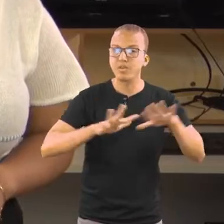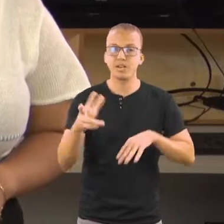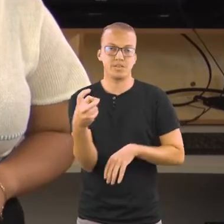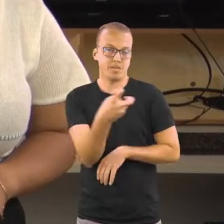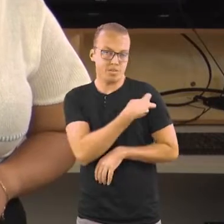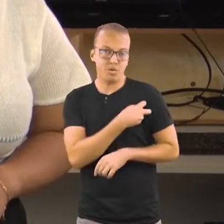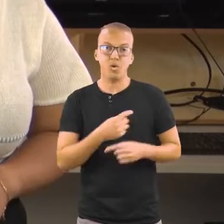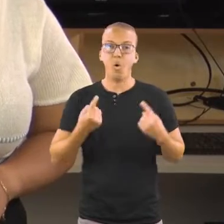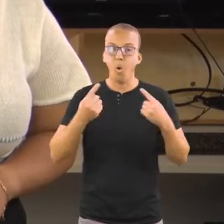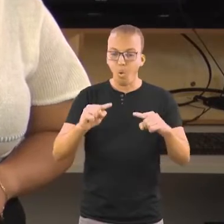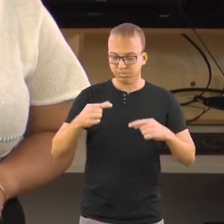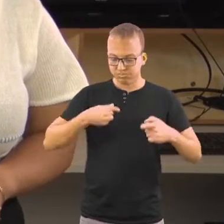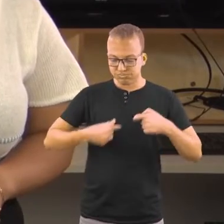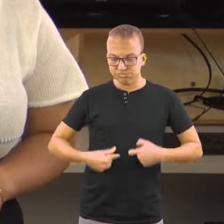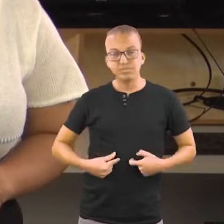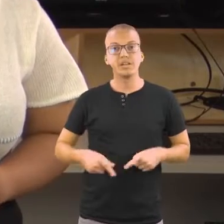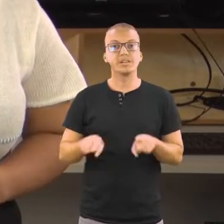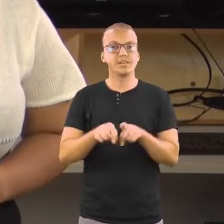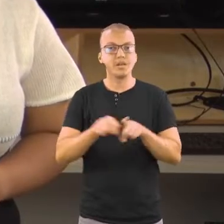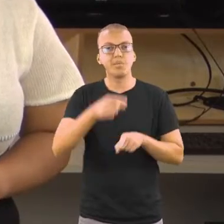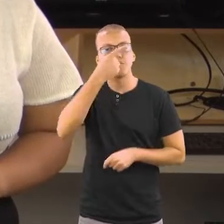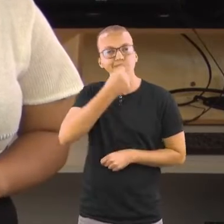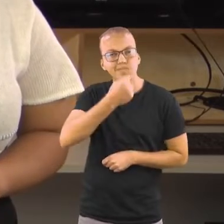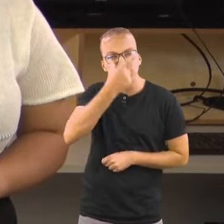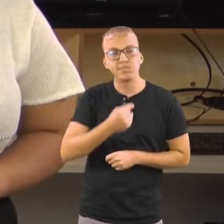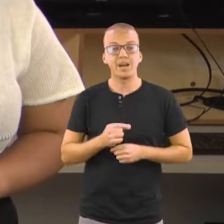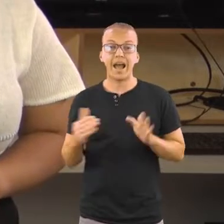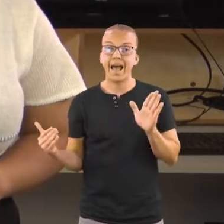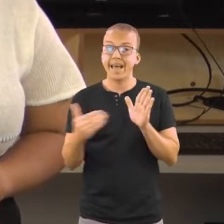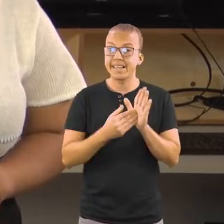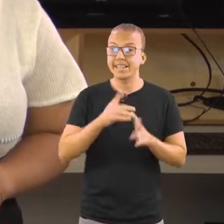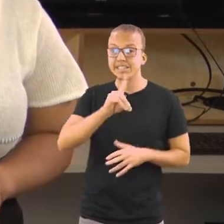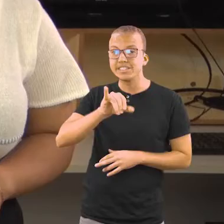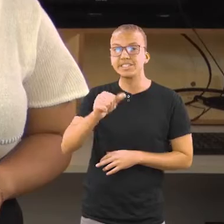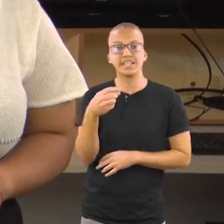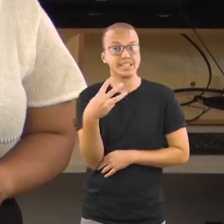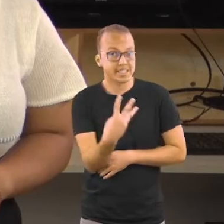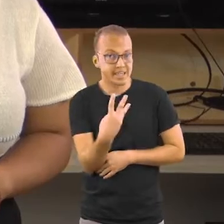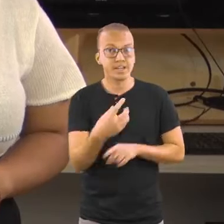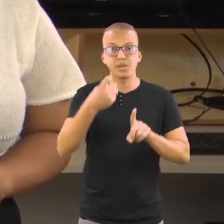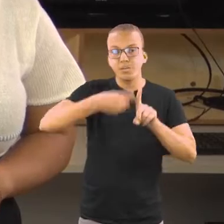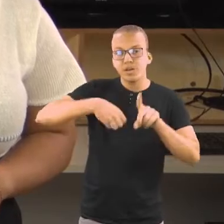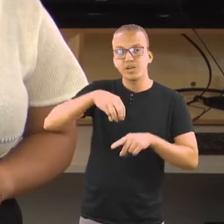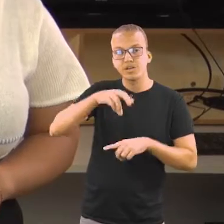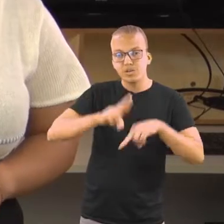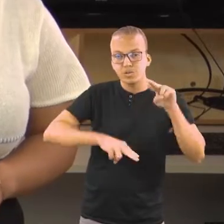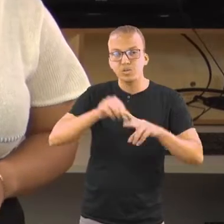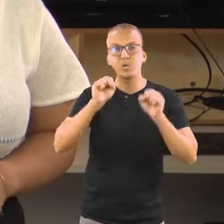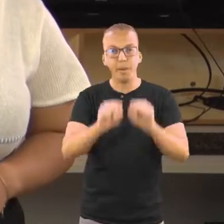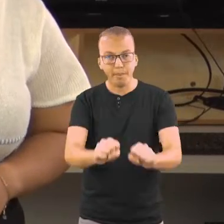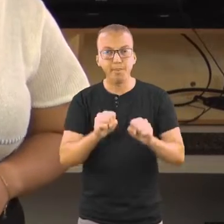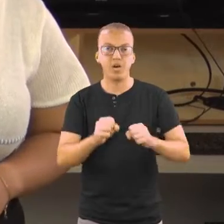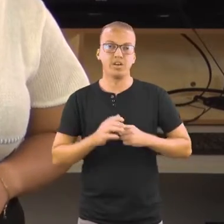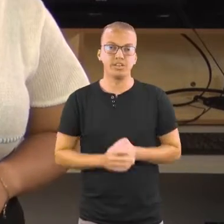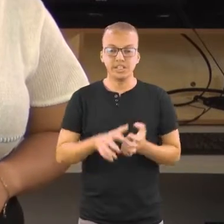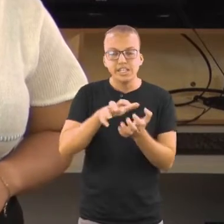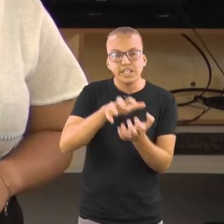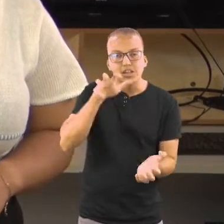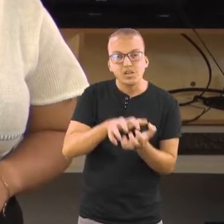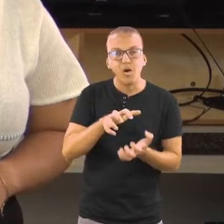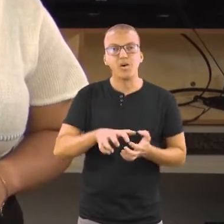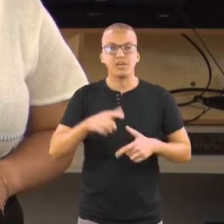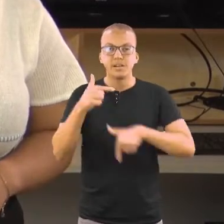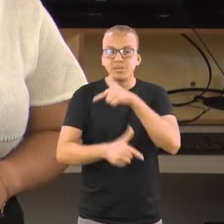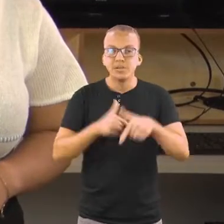Vacinação contra Sarampo e Influenza, que vai até o dia 3 de junho. Além de idosos e trabalhadores da saúde, crianças com